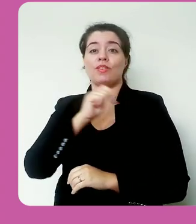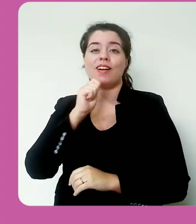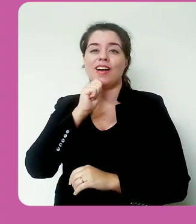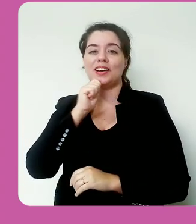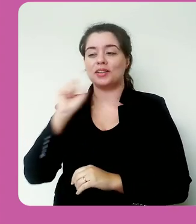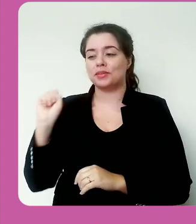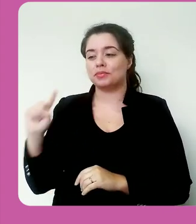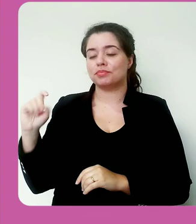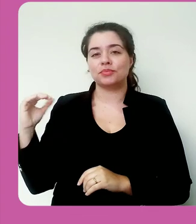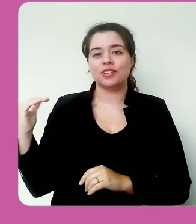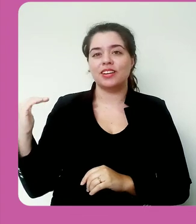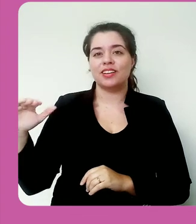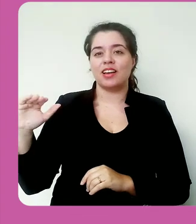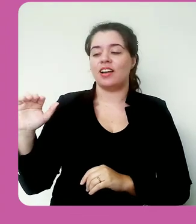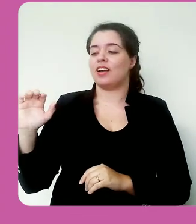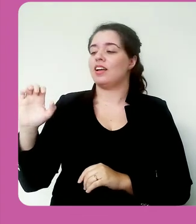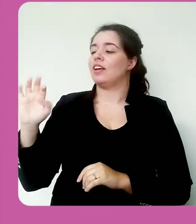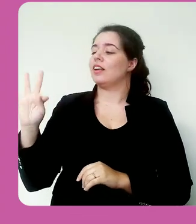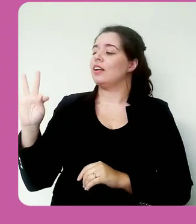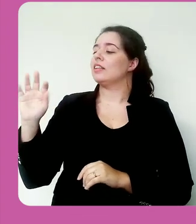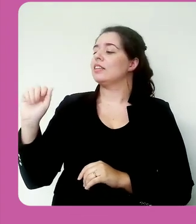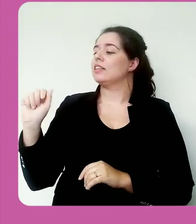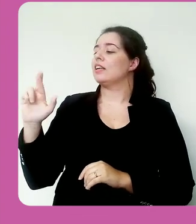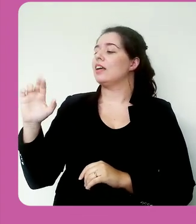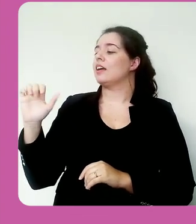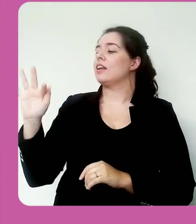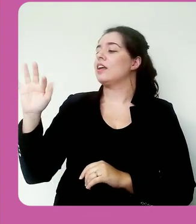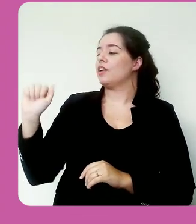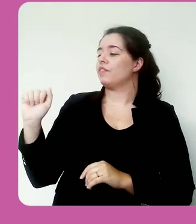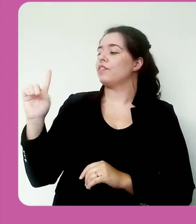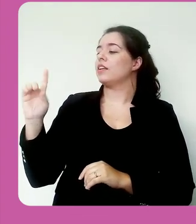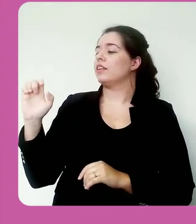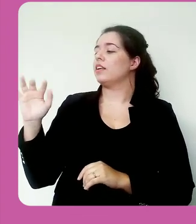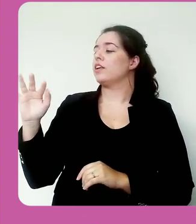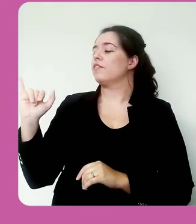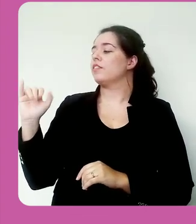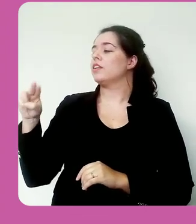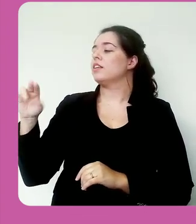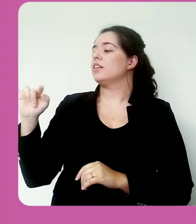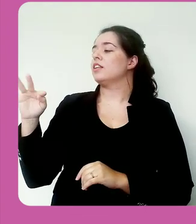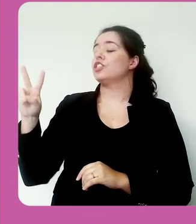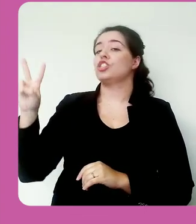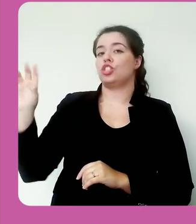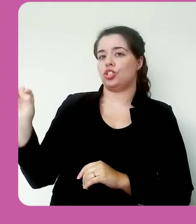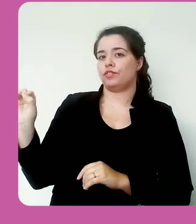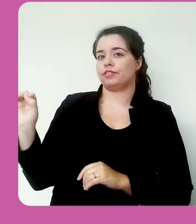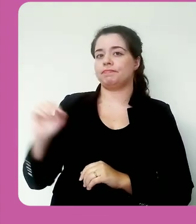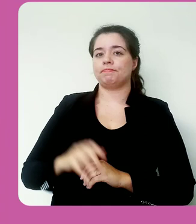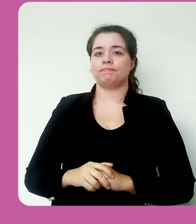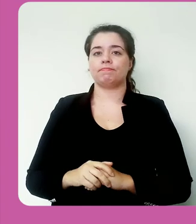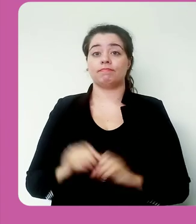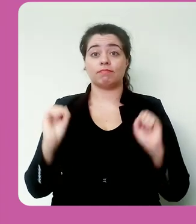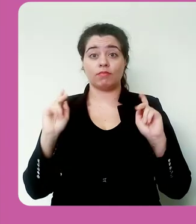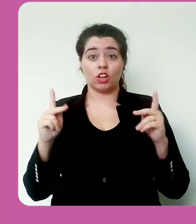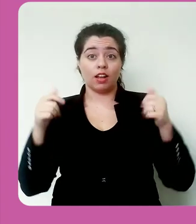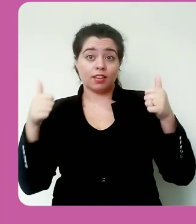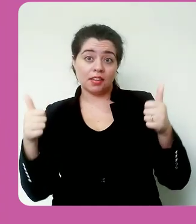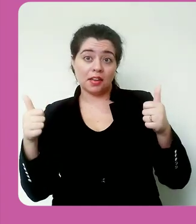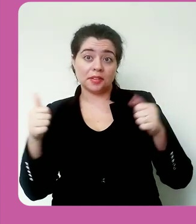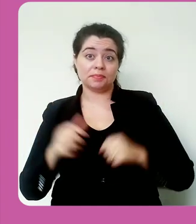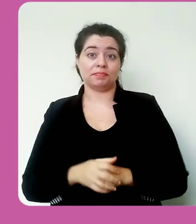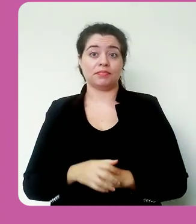ele não clicou naquele botão enviar tarefa em definitivo. Ok? Bom, então é isso, pessoal.